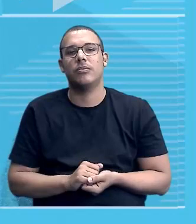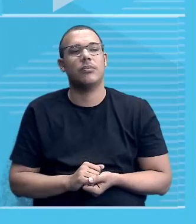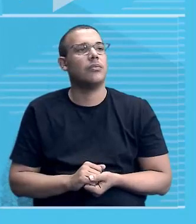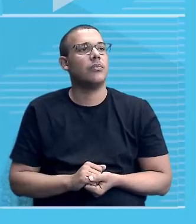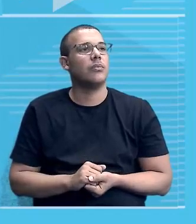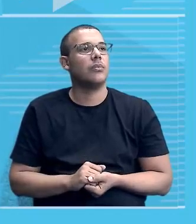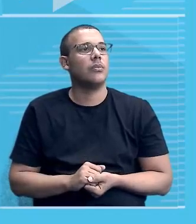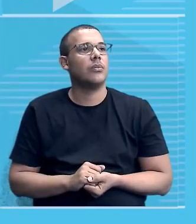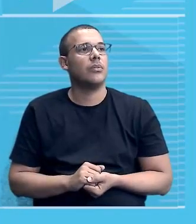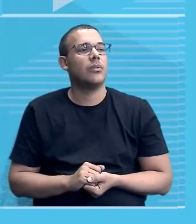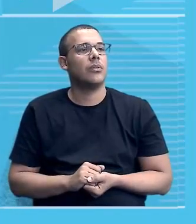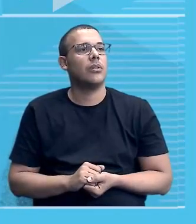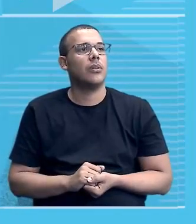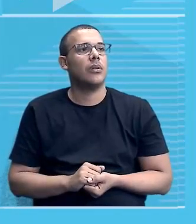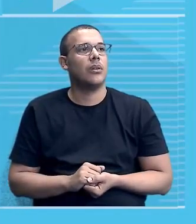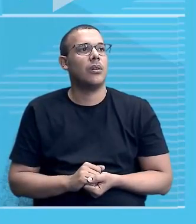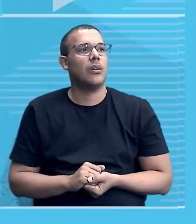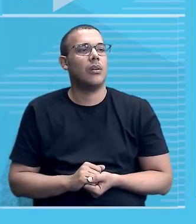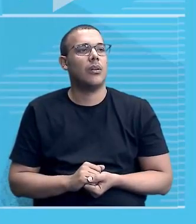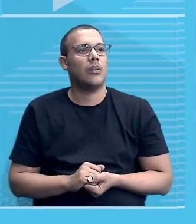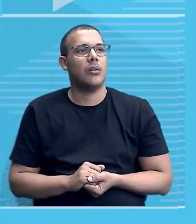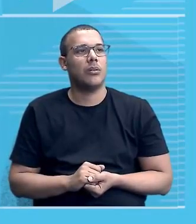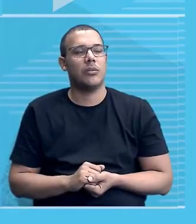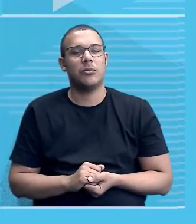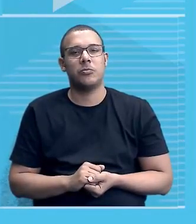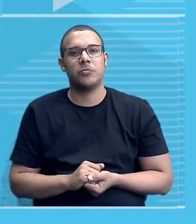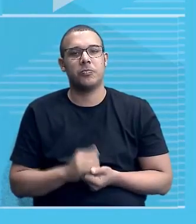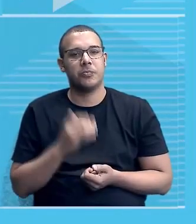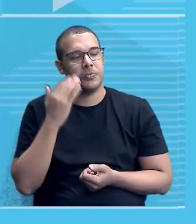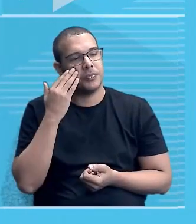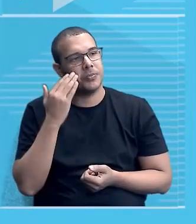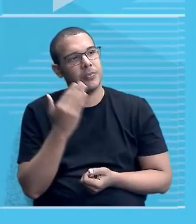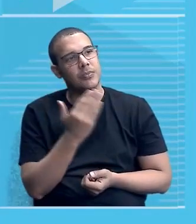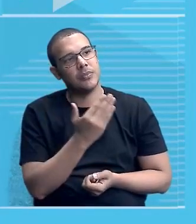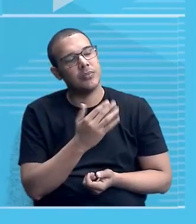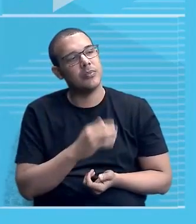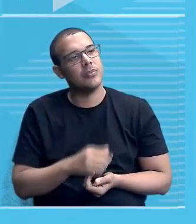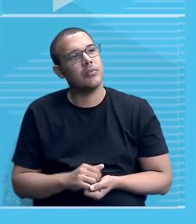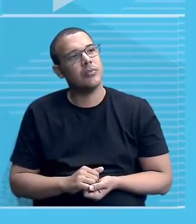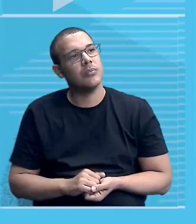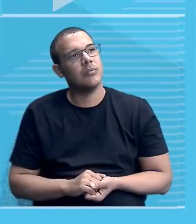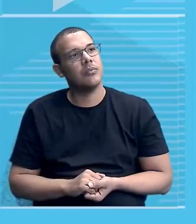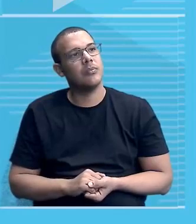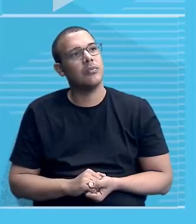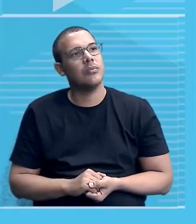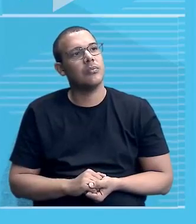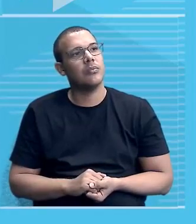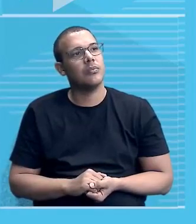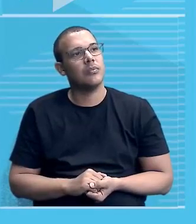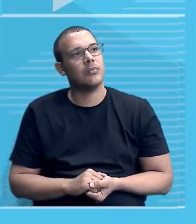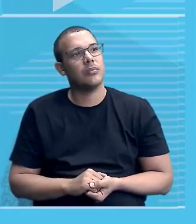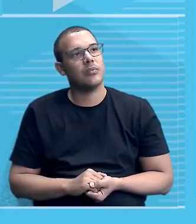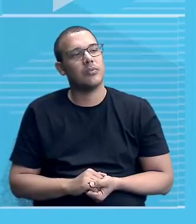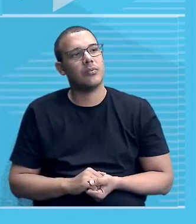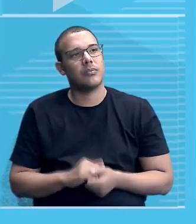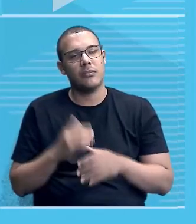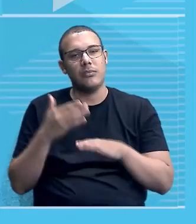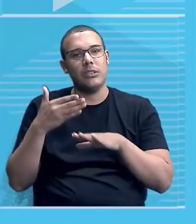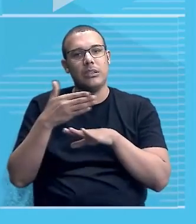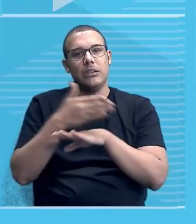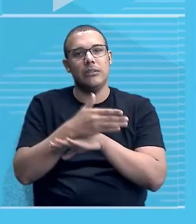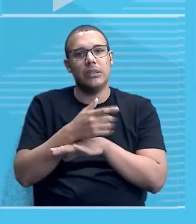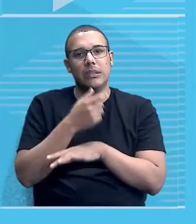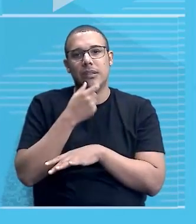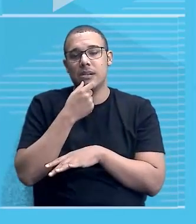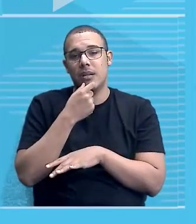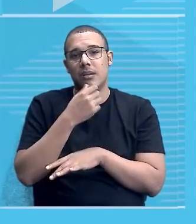formado, isso no Sudão ainda, o governo formado pelo movimento madista, existiu até invasão inglesa, iniciada em